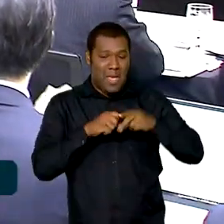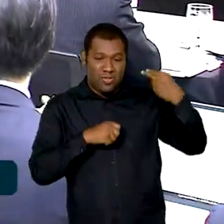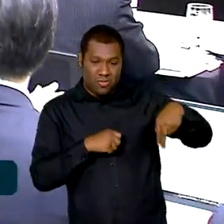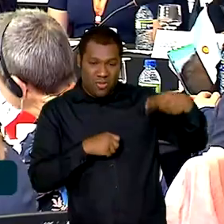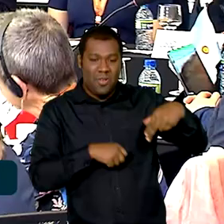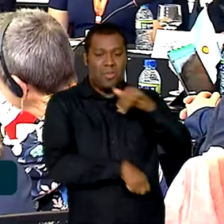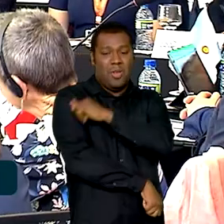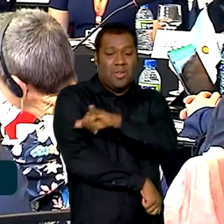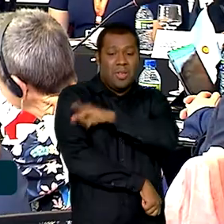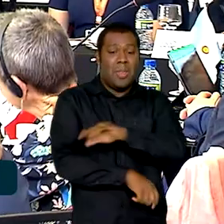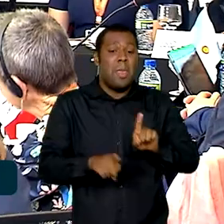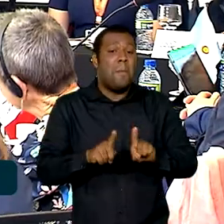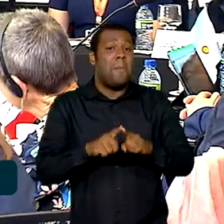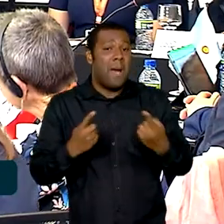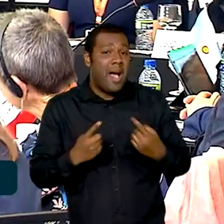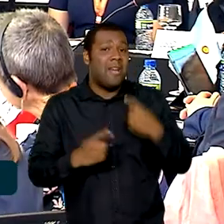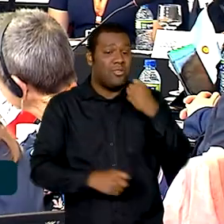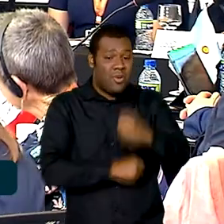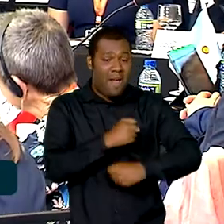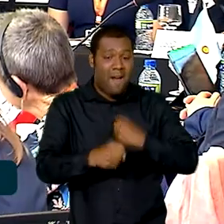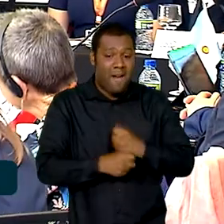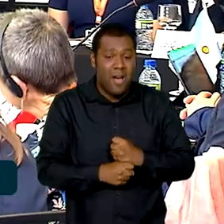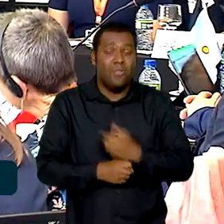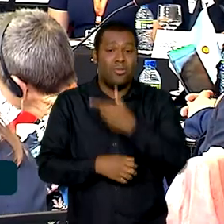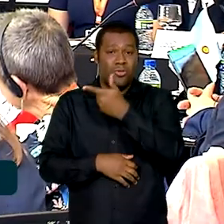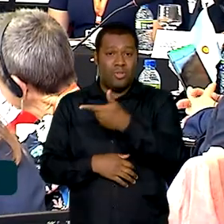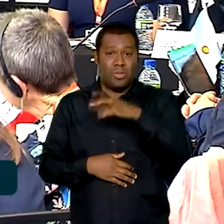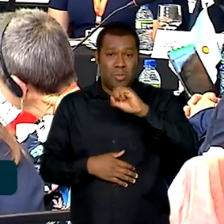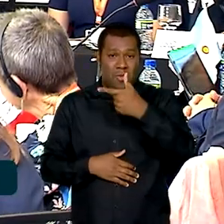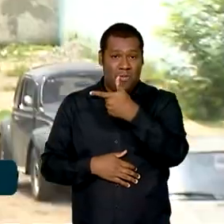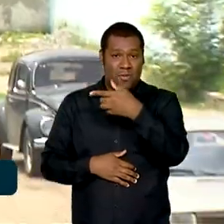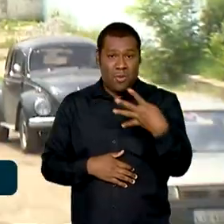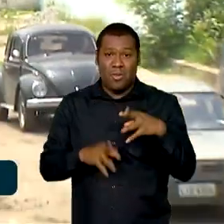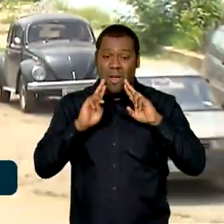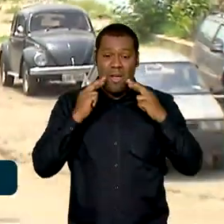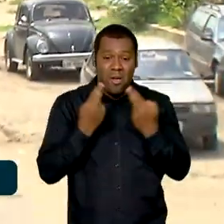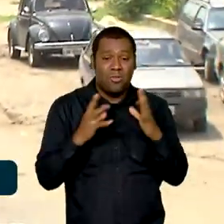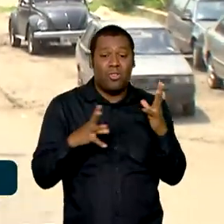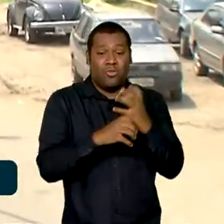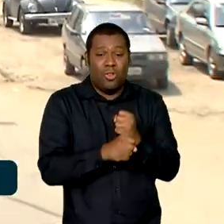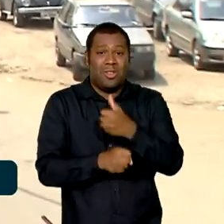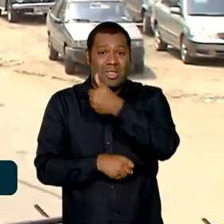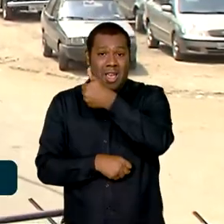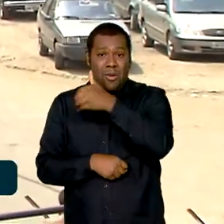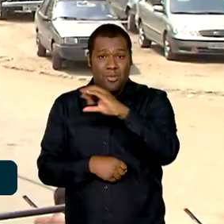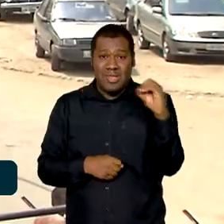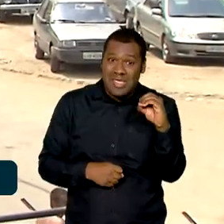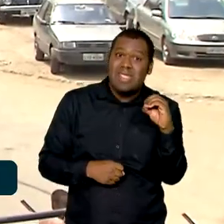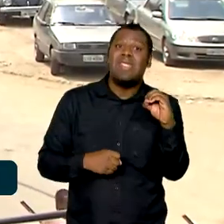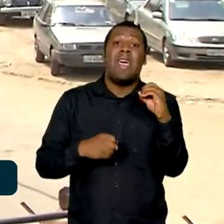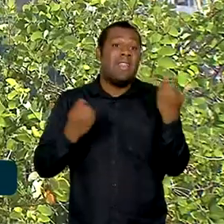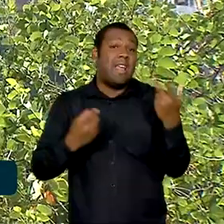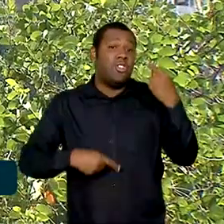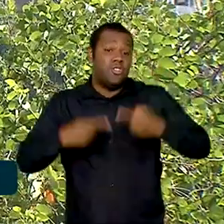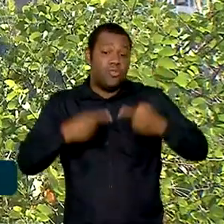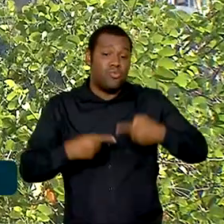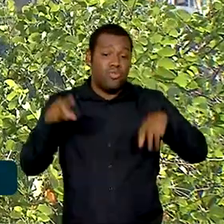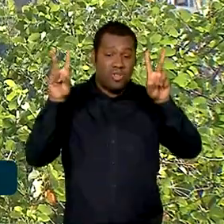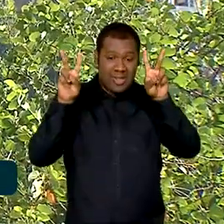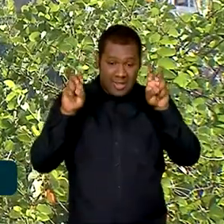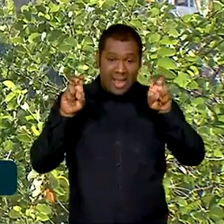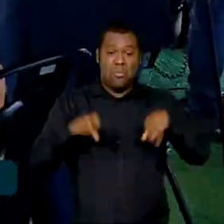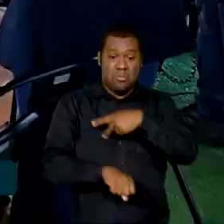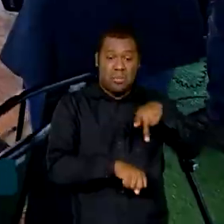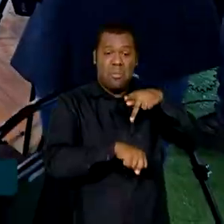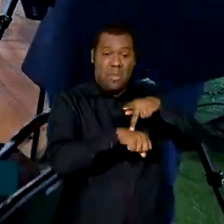no Rio. Ao longo do ano serão mais de 100 reuniões para discutir questões que afetam os países membros. Hoje o grupo